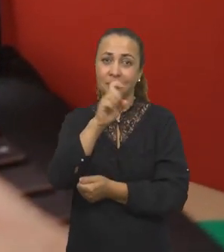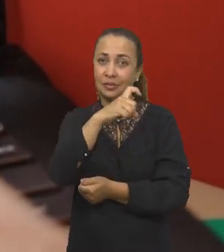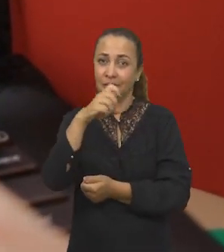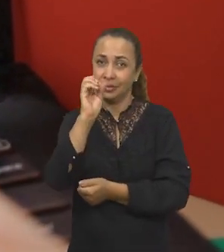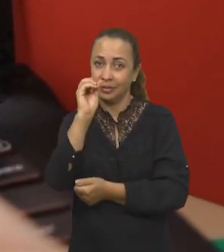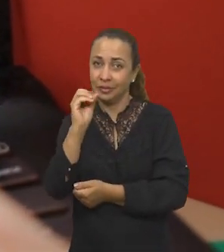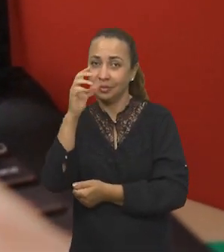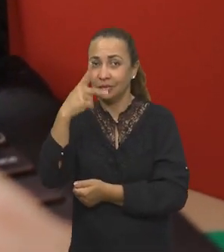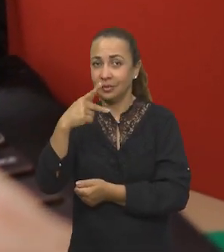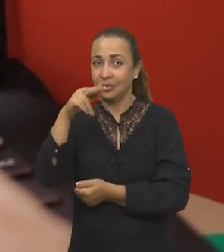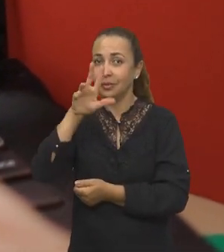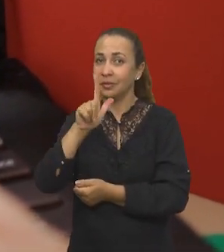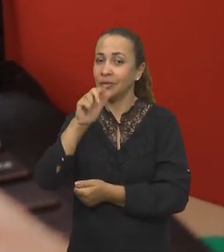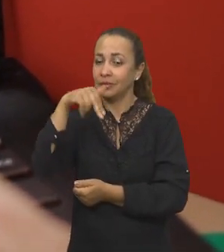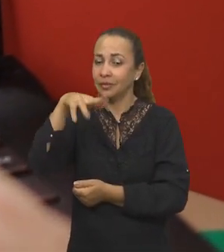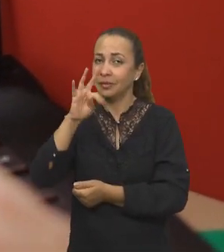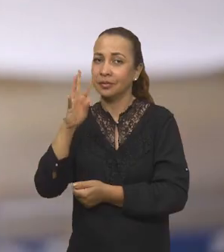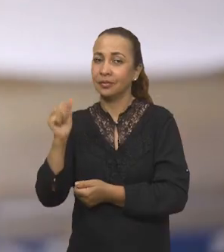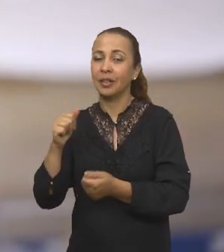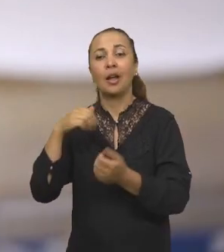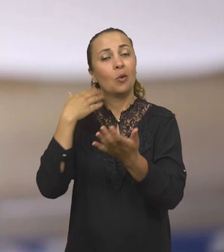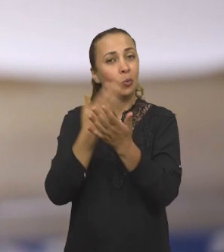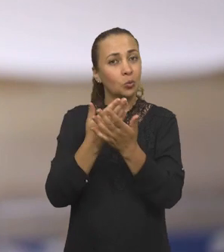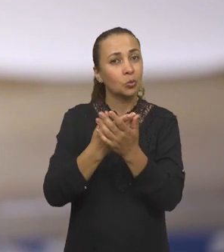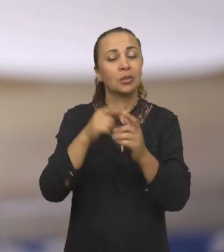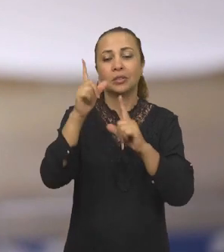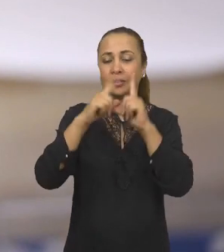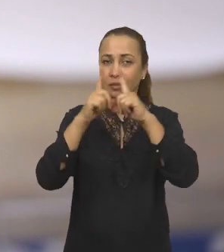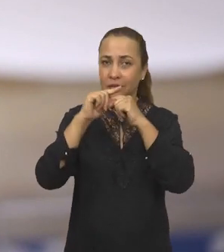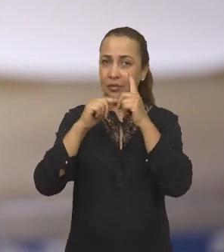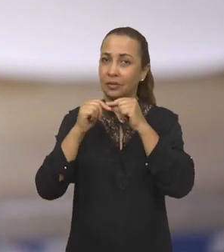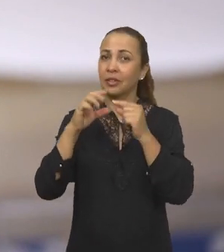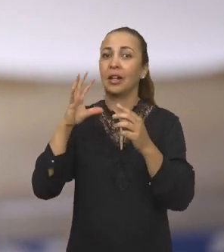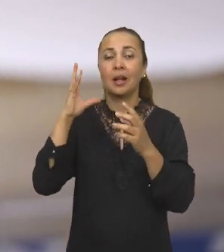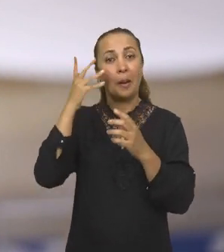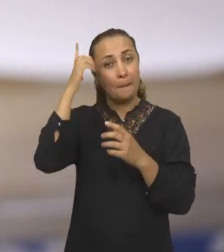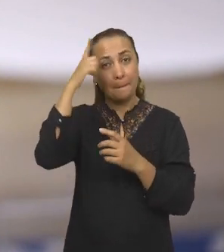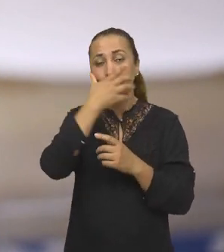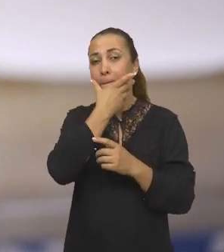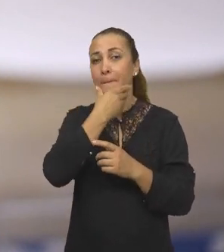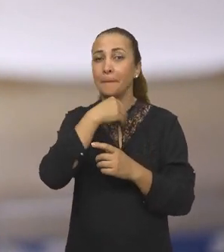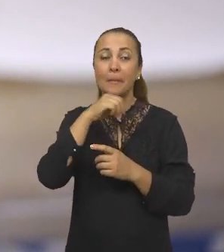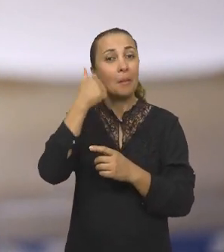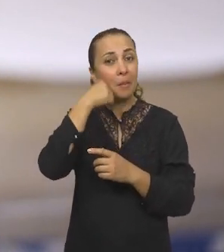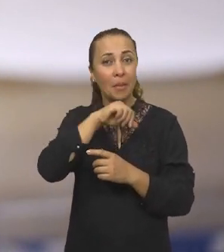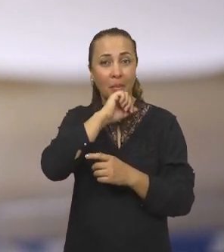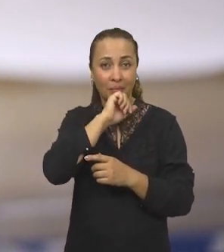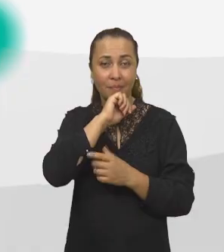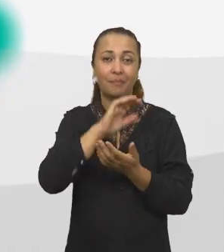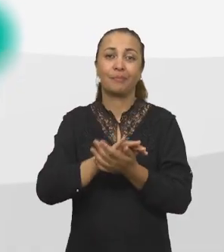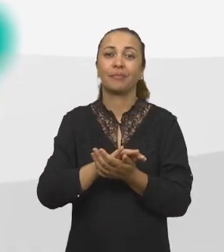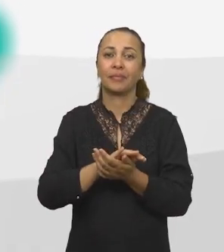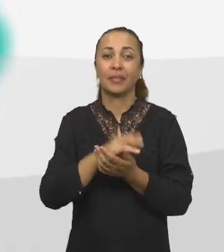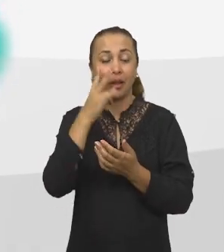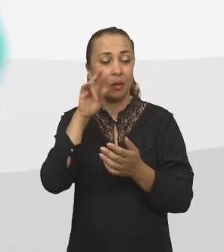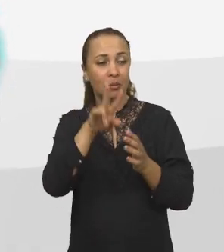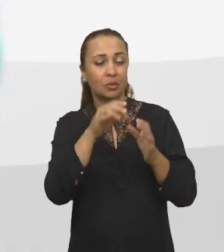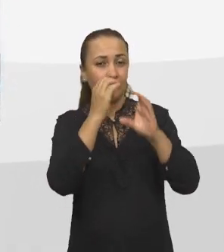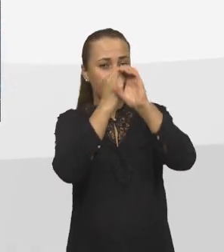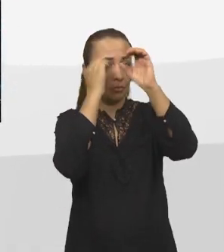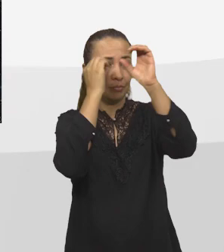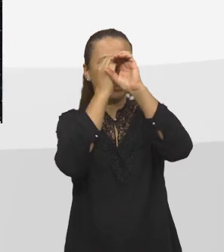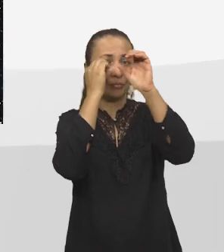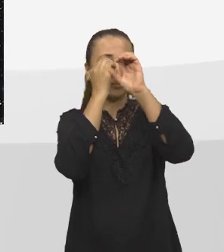a partir do estudo da sua estrela-mãe. Através de um método que a gente chama de espectroscopia, a gente